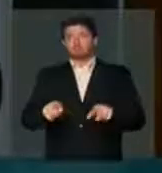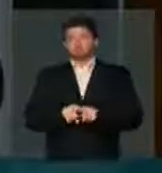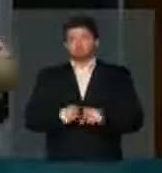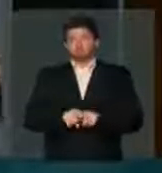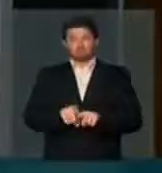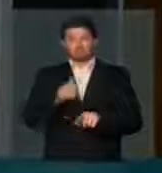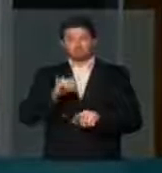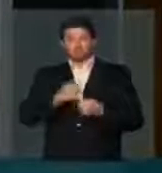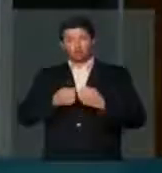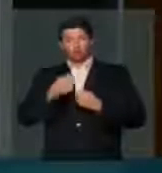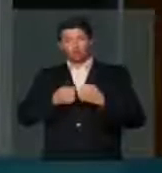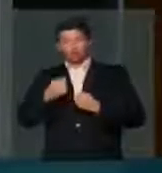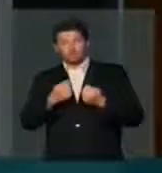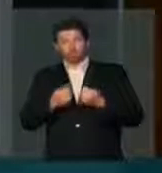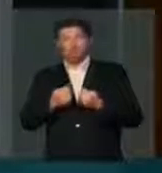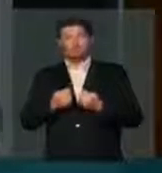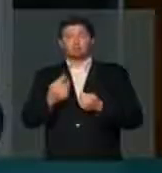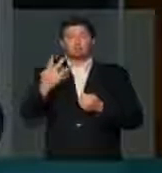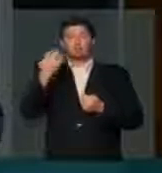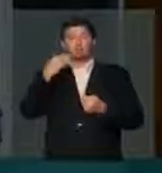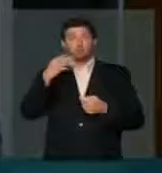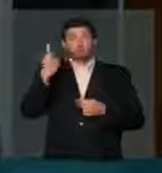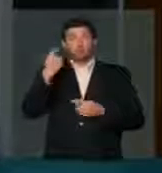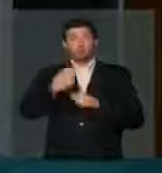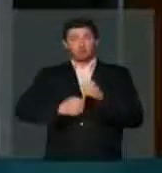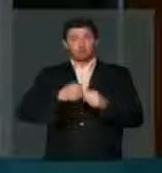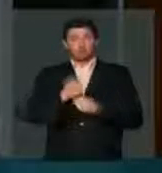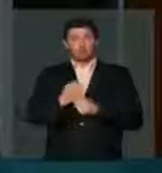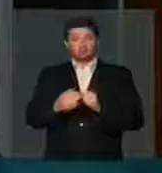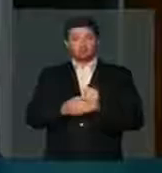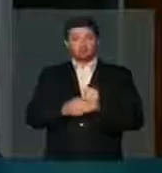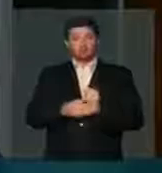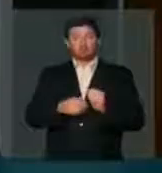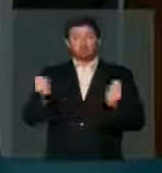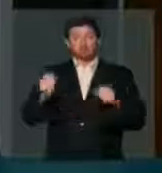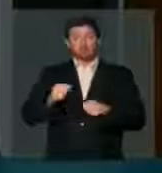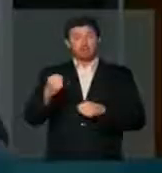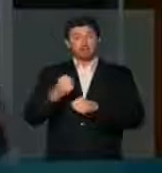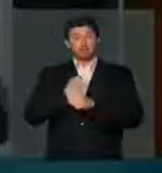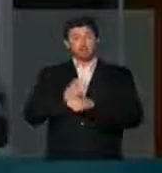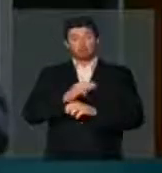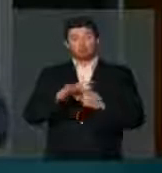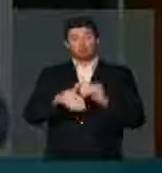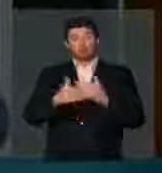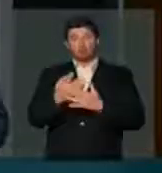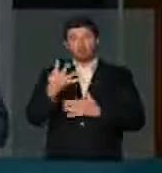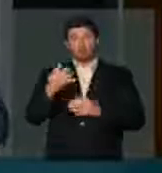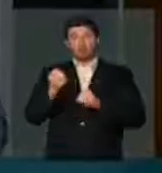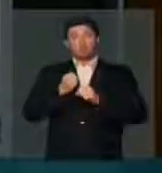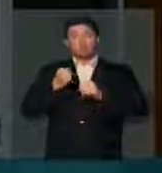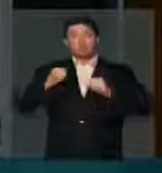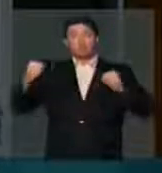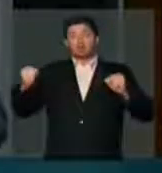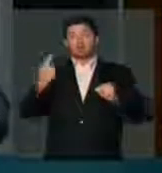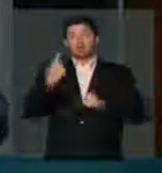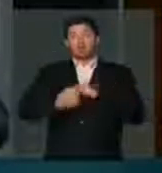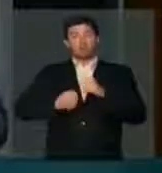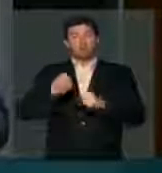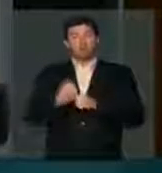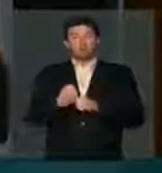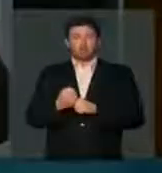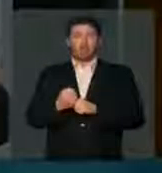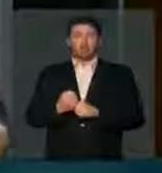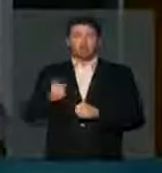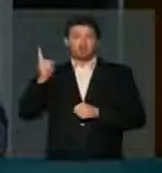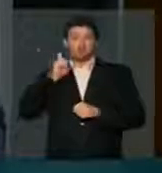economicidade de 4 milhões por ano. Dá para se construir quatro grandes escolas todos os anos na minha cidade, em